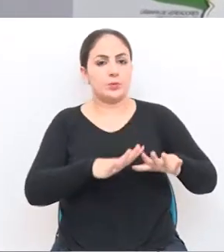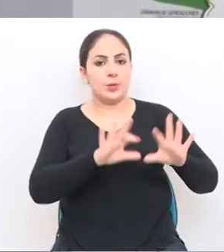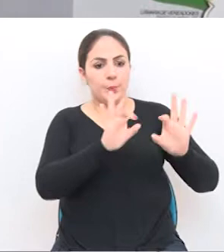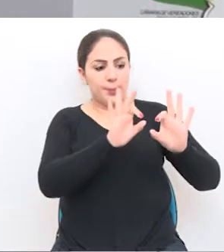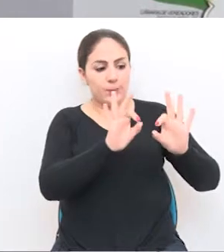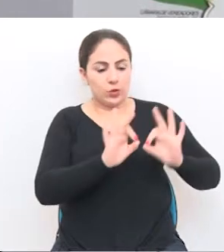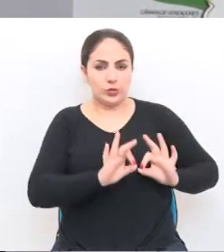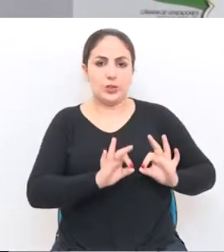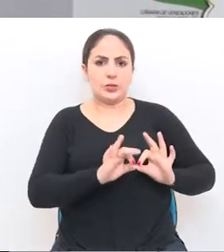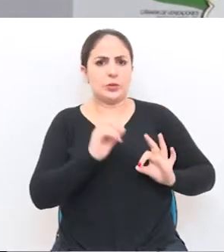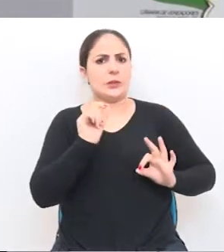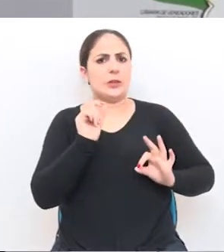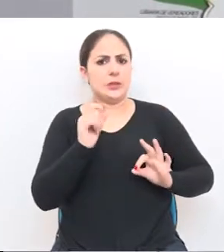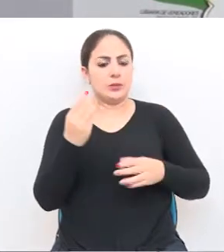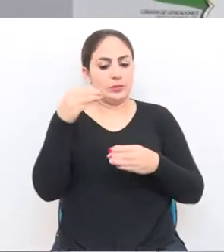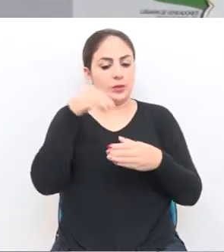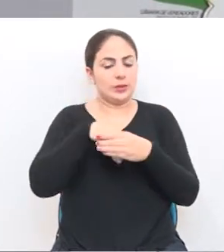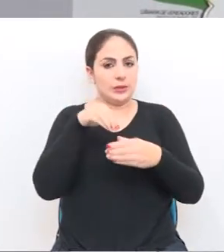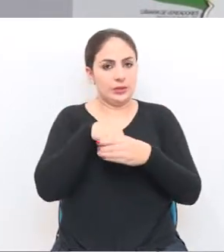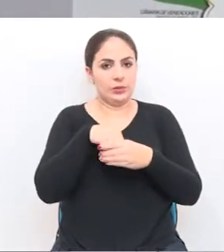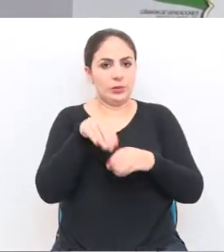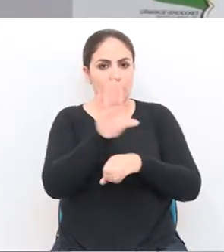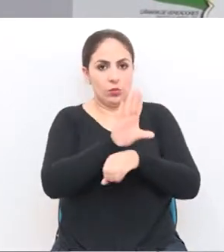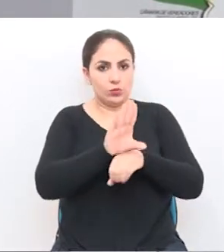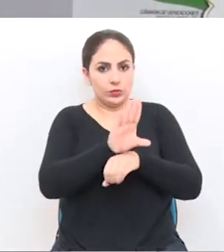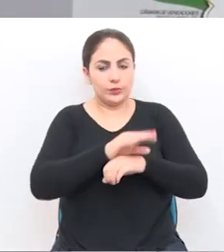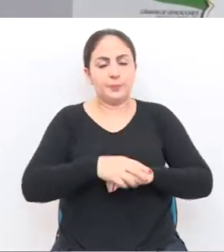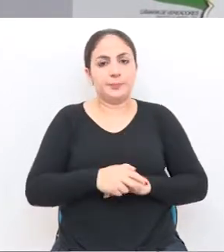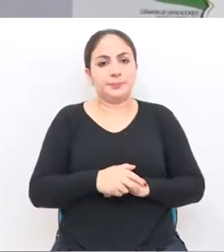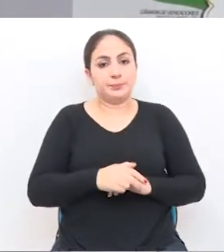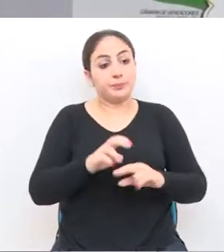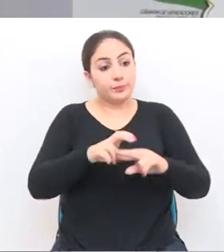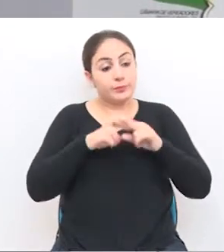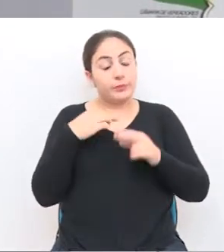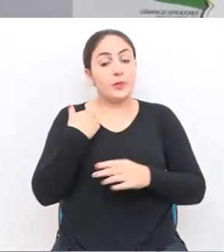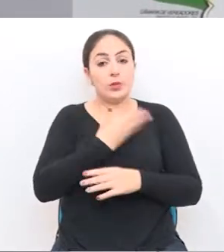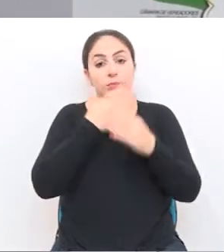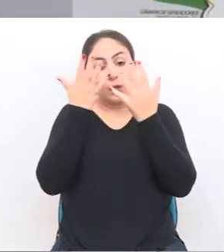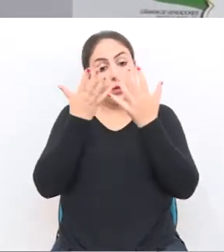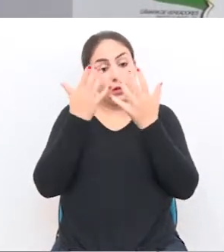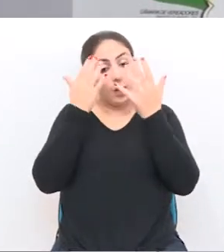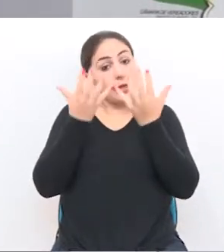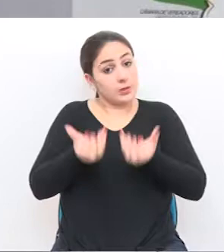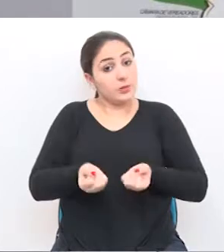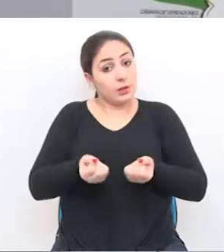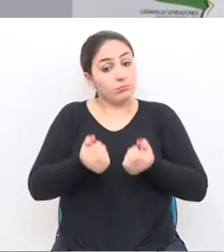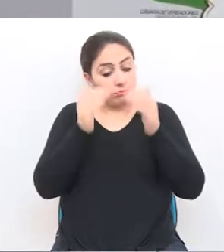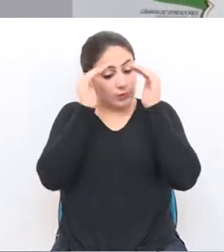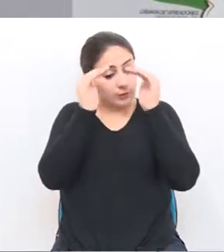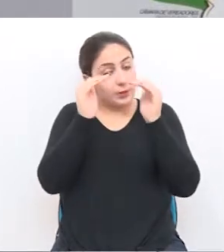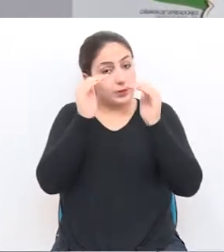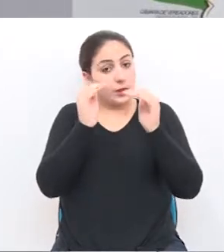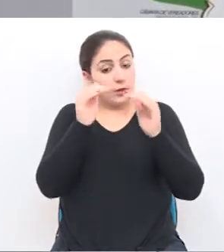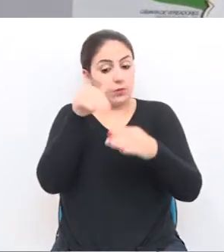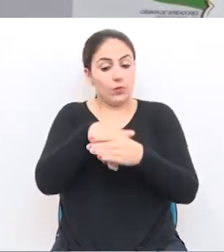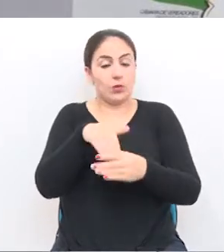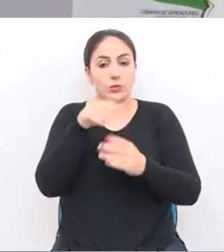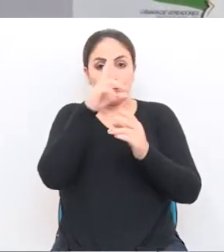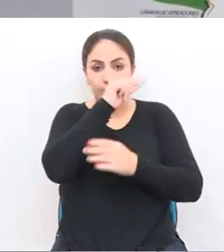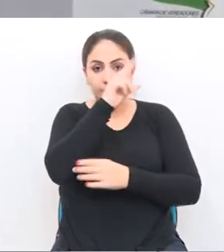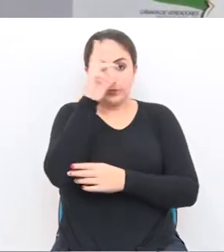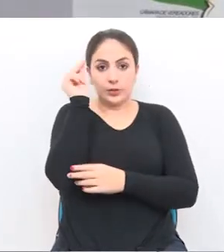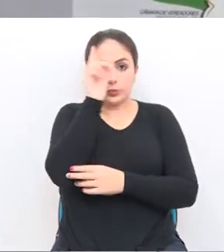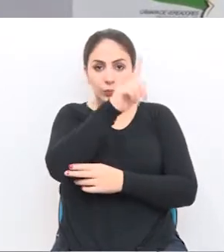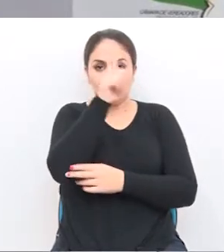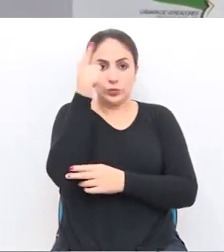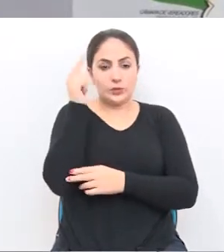sempre reprovamos projetos que não estejam dentro da Constituição. Então, nós vamos acatar o veto do senhor prefeito